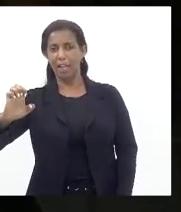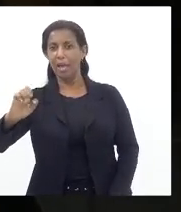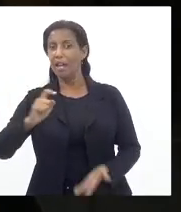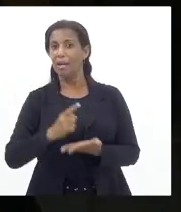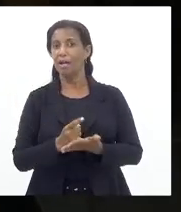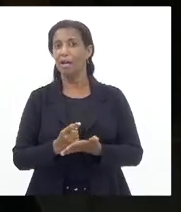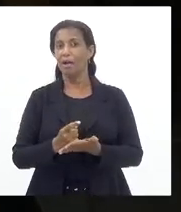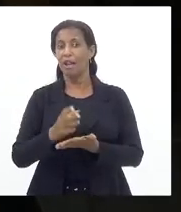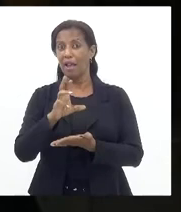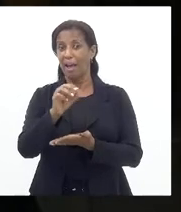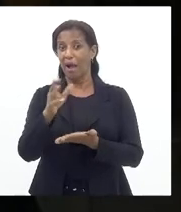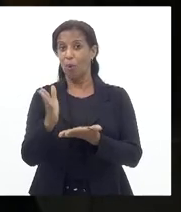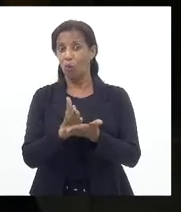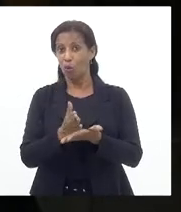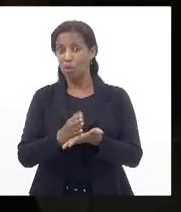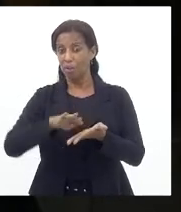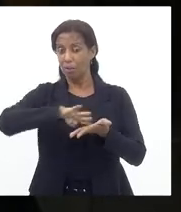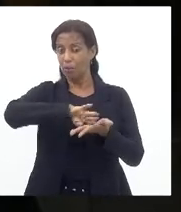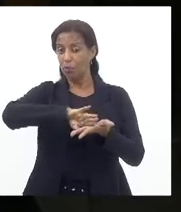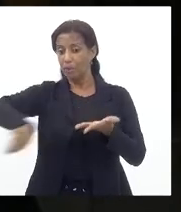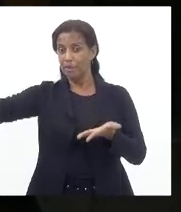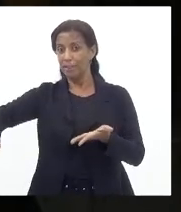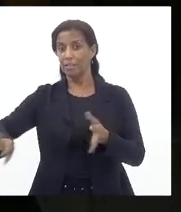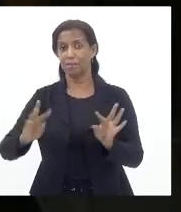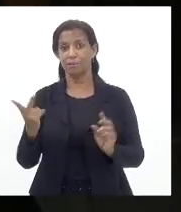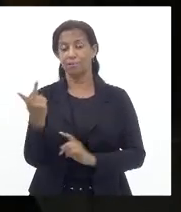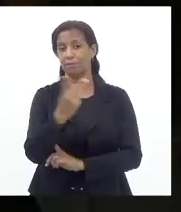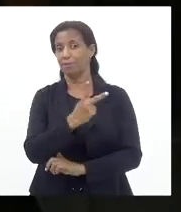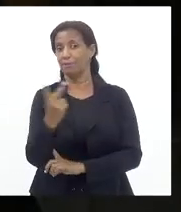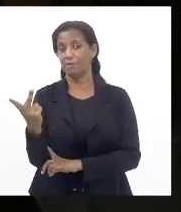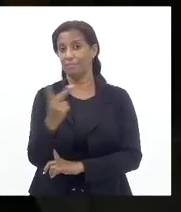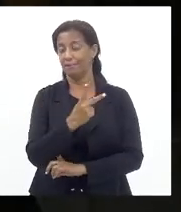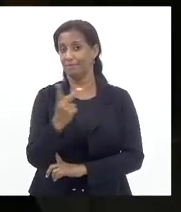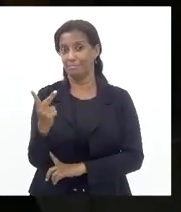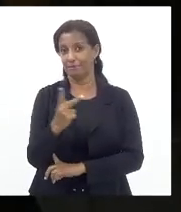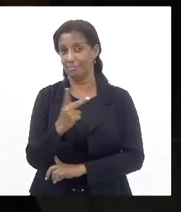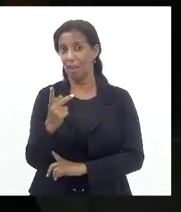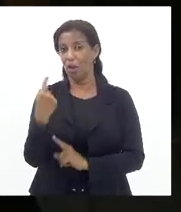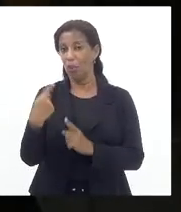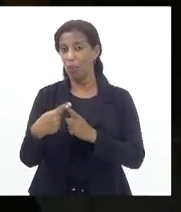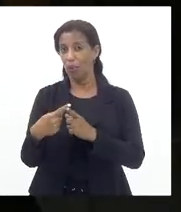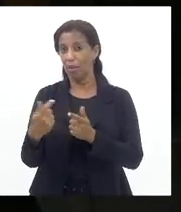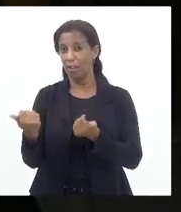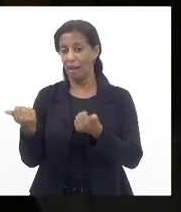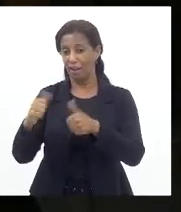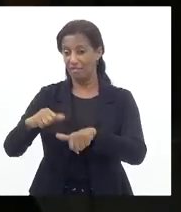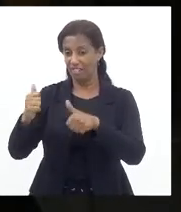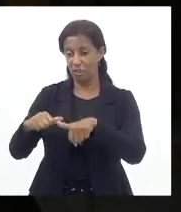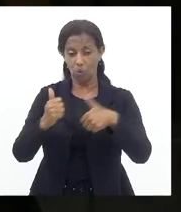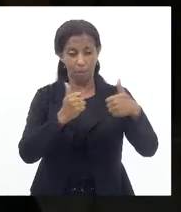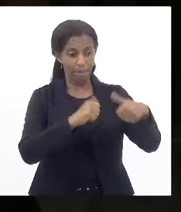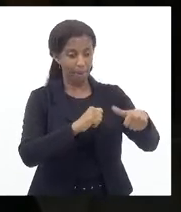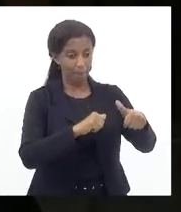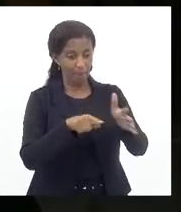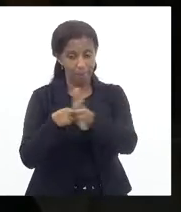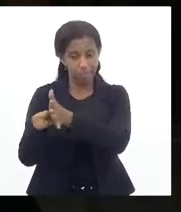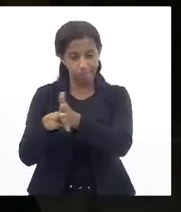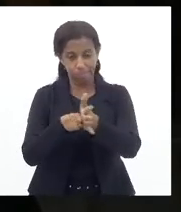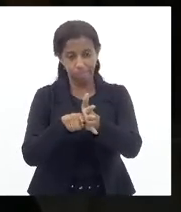As contas De ambos Porque as Analisou De forma